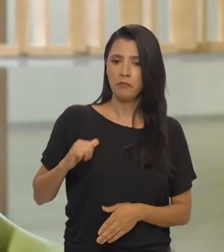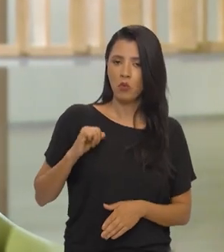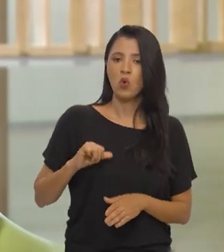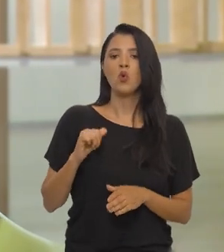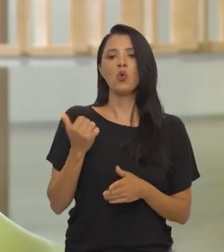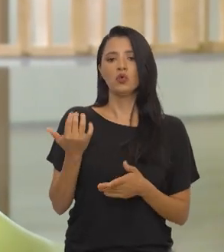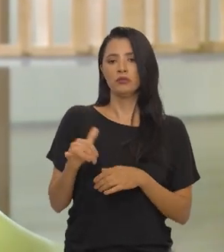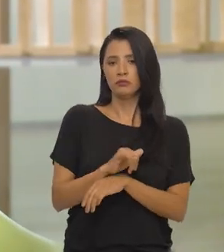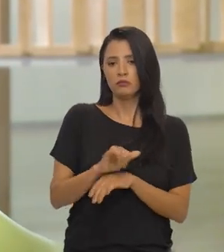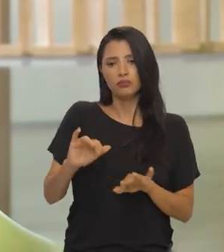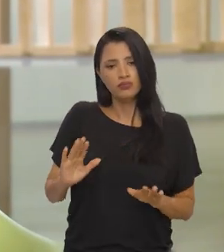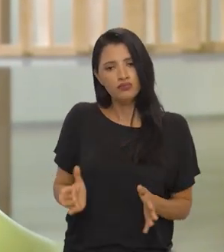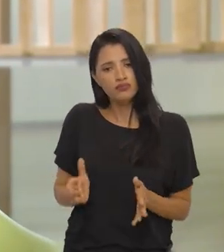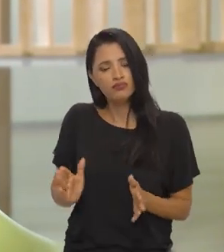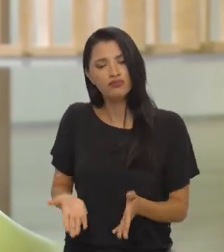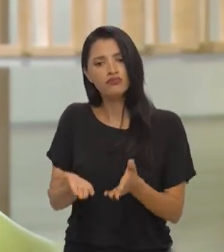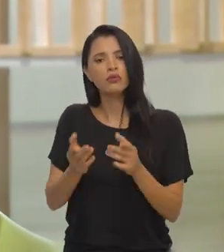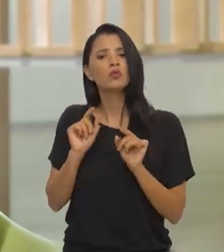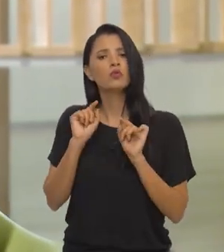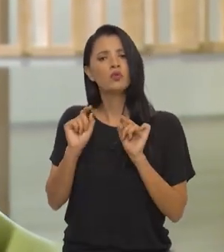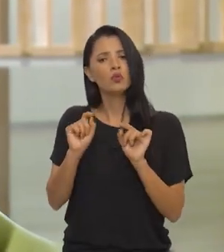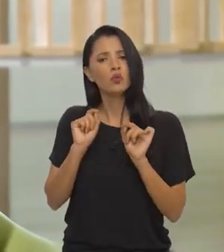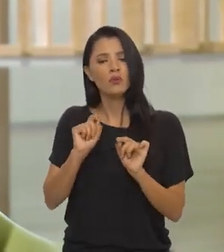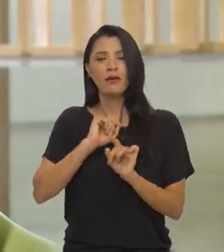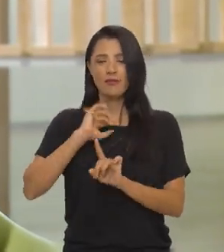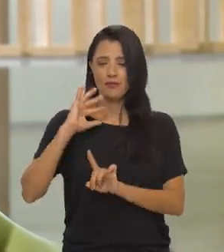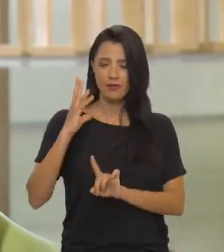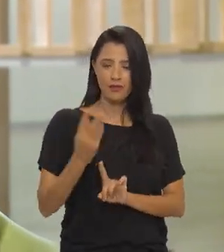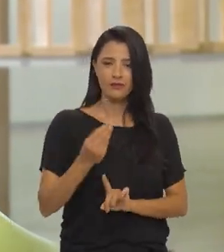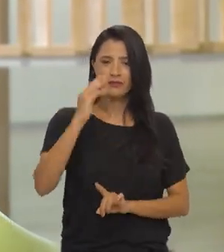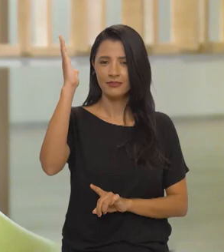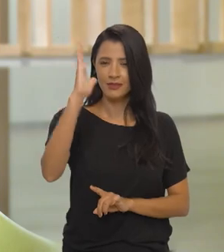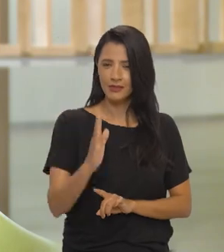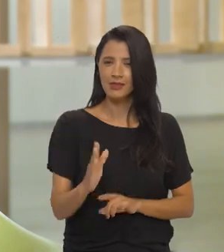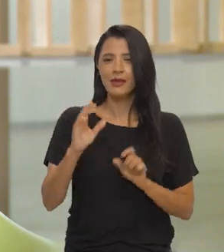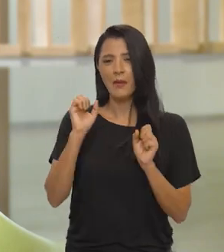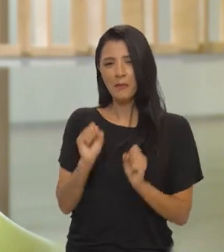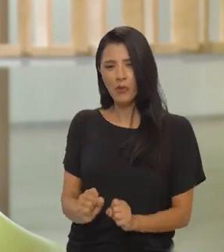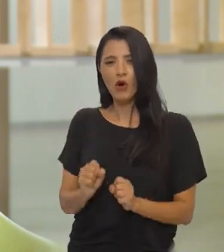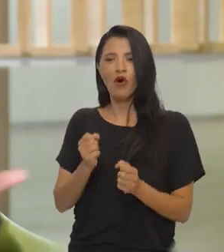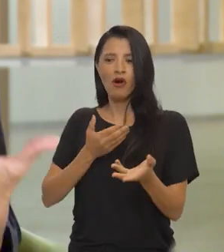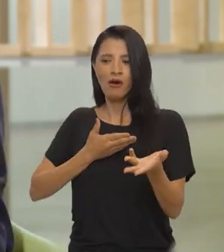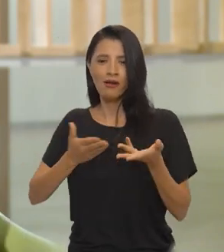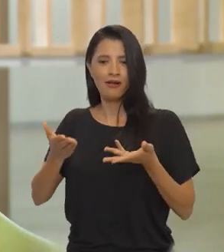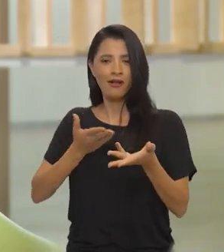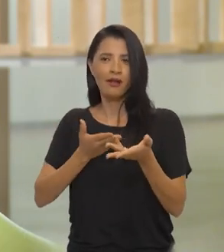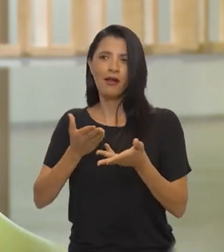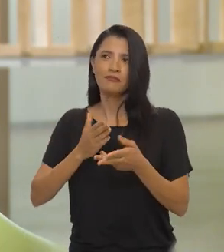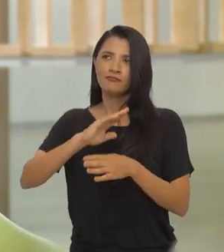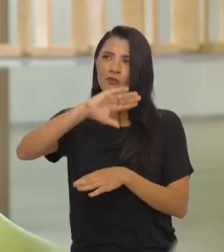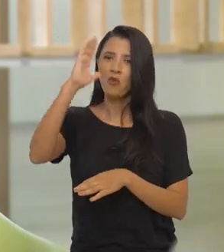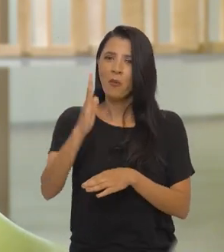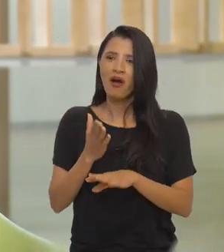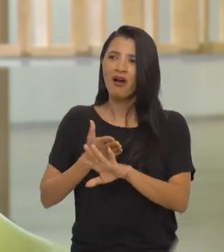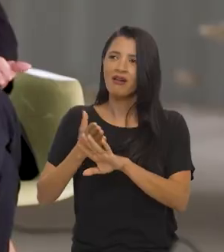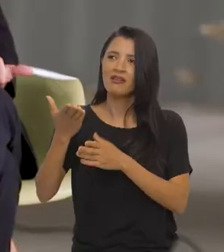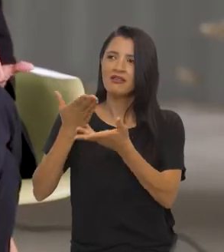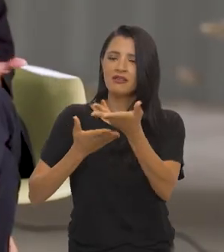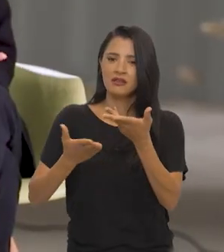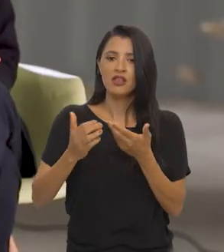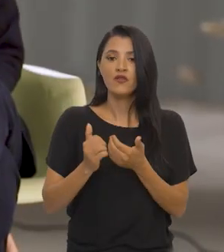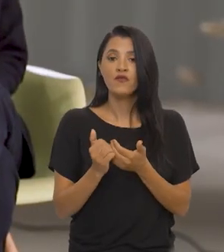bolsa, um mecanismo de fomento também para que as artes brasileiras possam tanto circular no país,